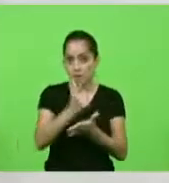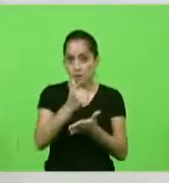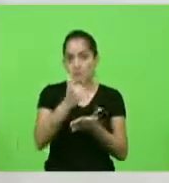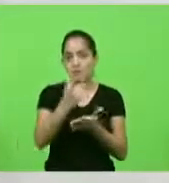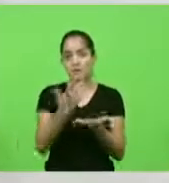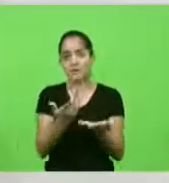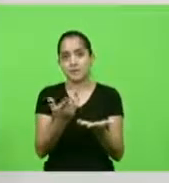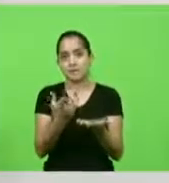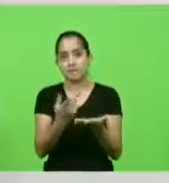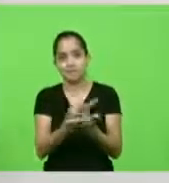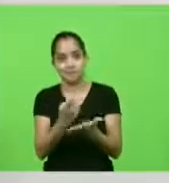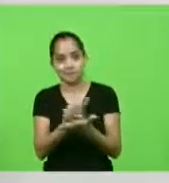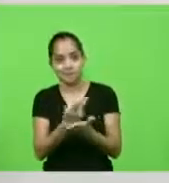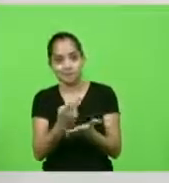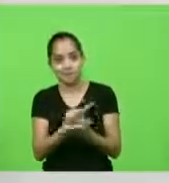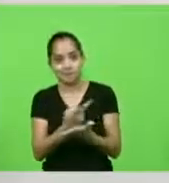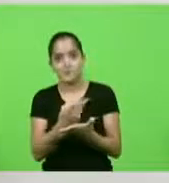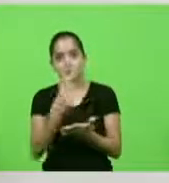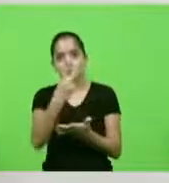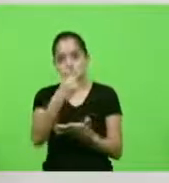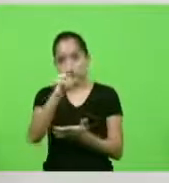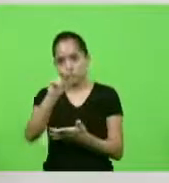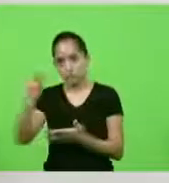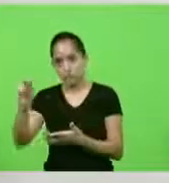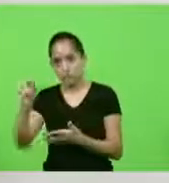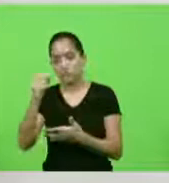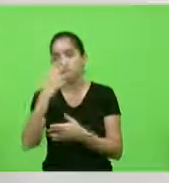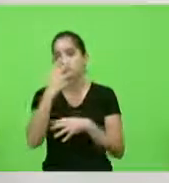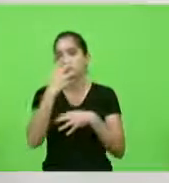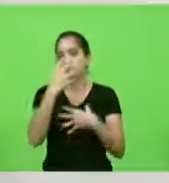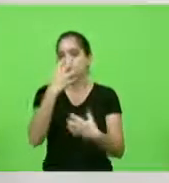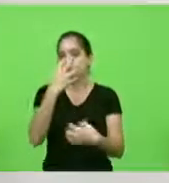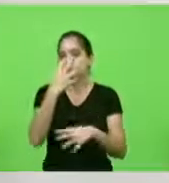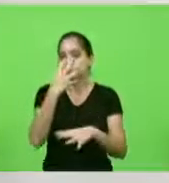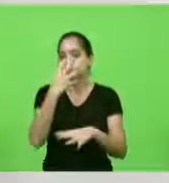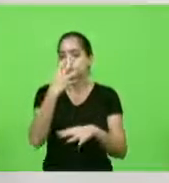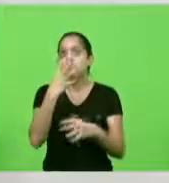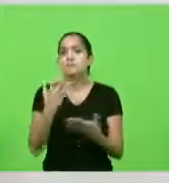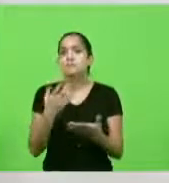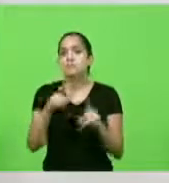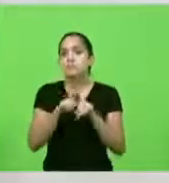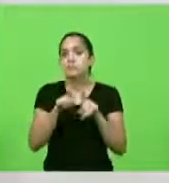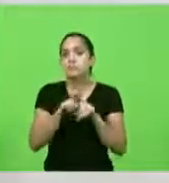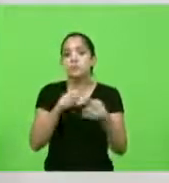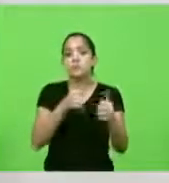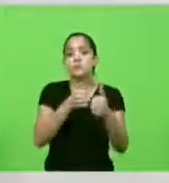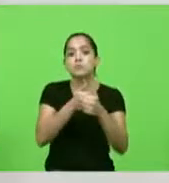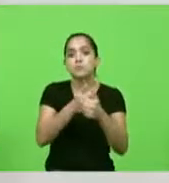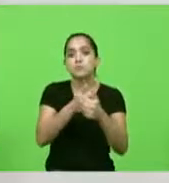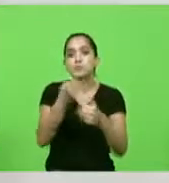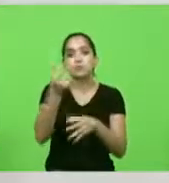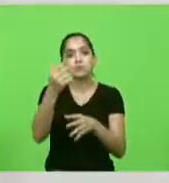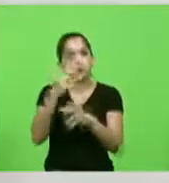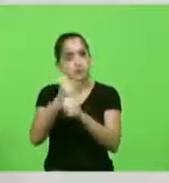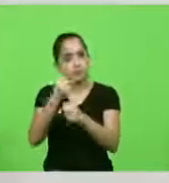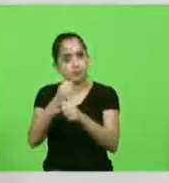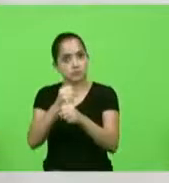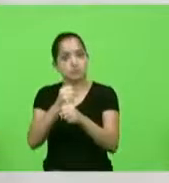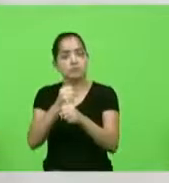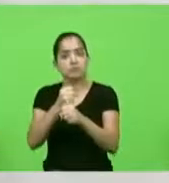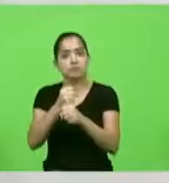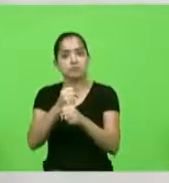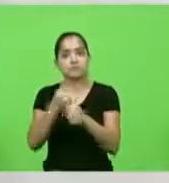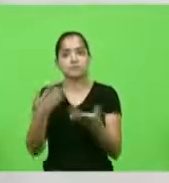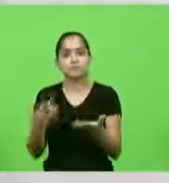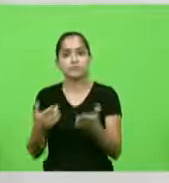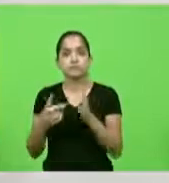repito dos 200 respiradores o tribunal de contas do nosso estado se manifestou